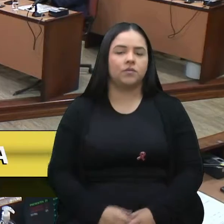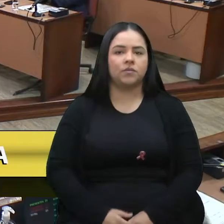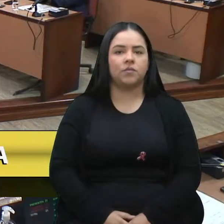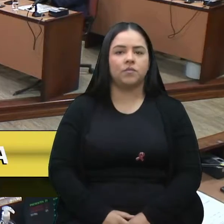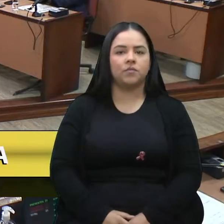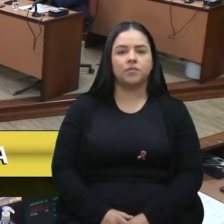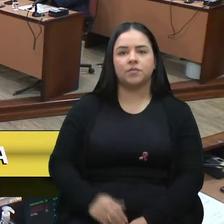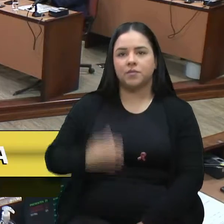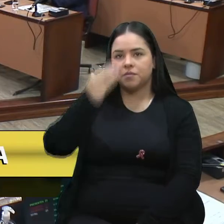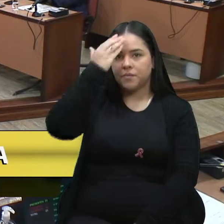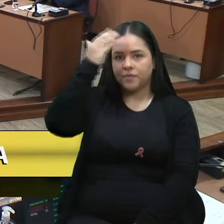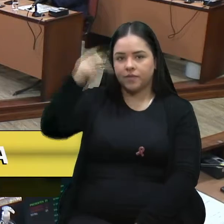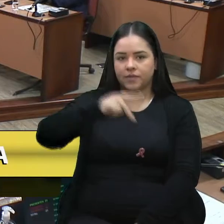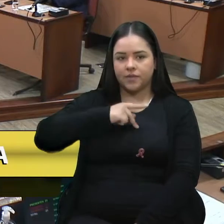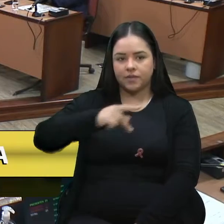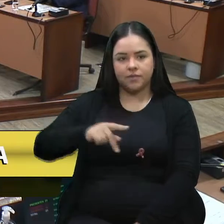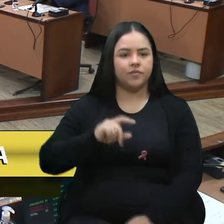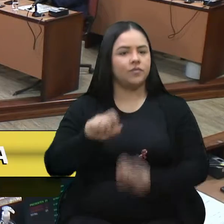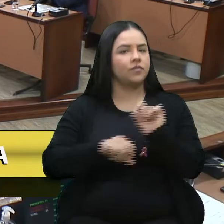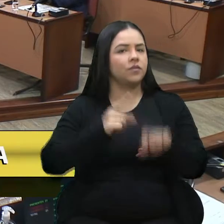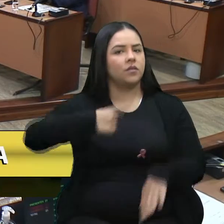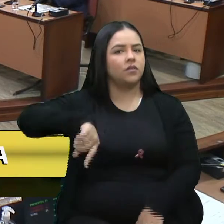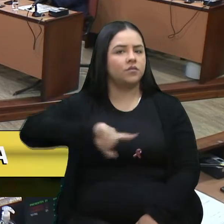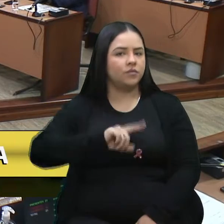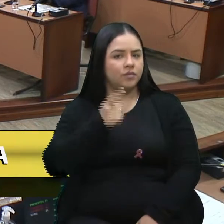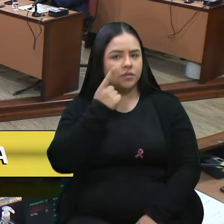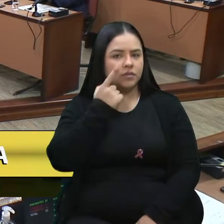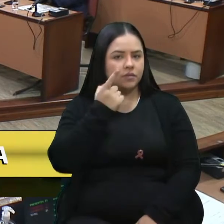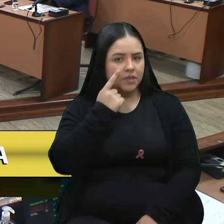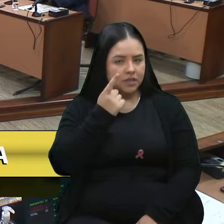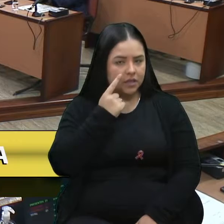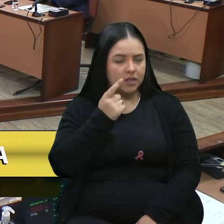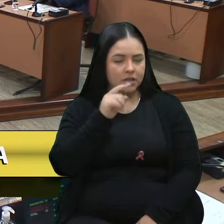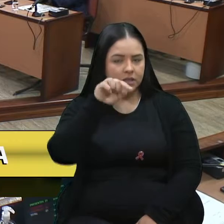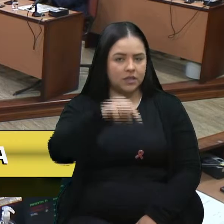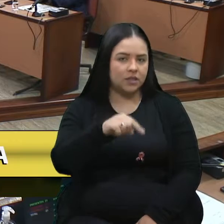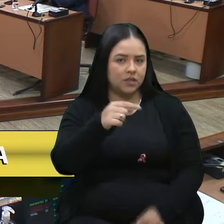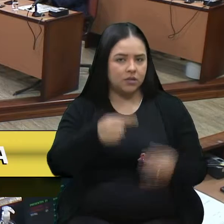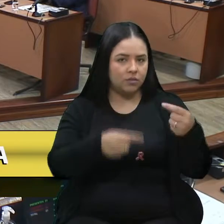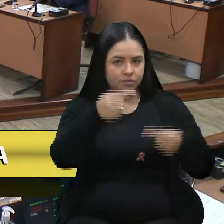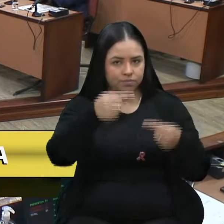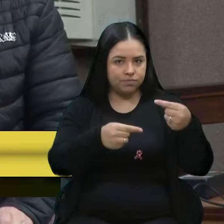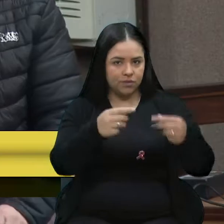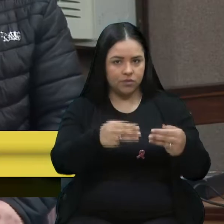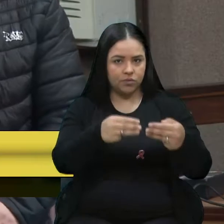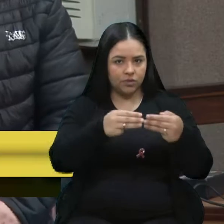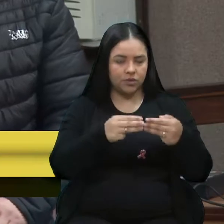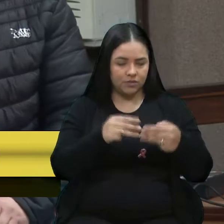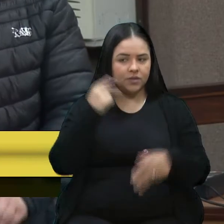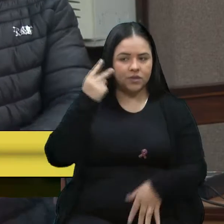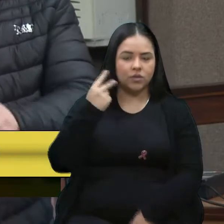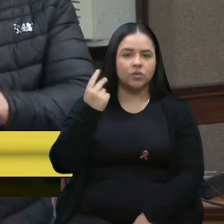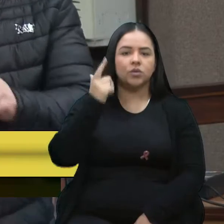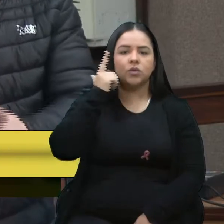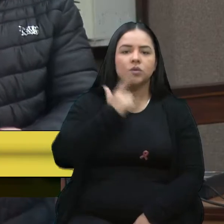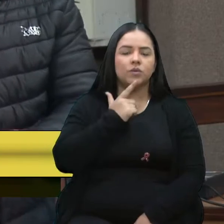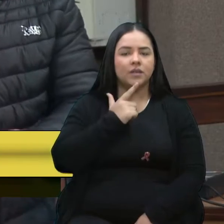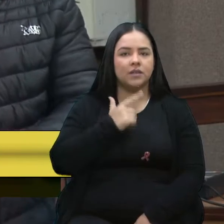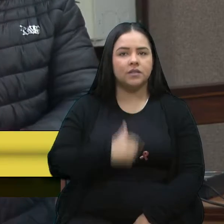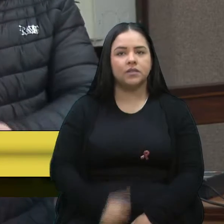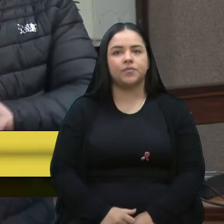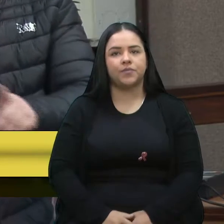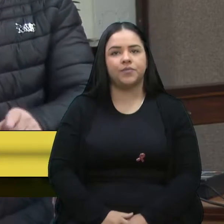Obrigado, senhor presidente. O que a gente vê aqui, e aqui a gente debate essa moção, vereador Lucas, é que não é